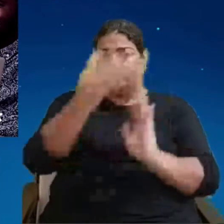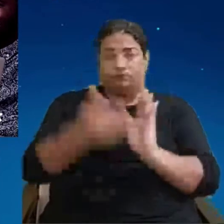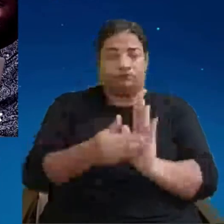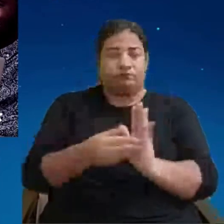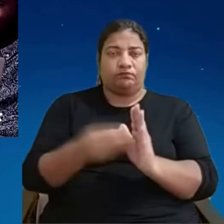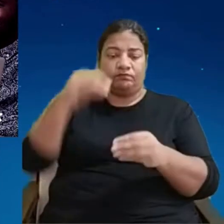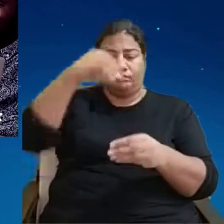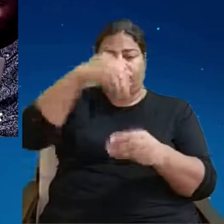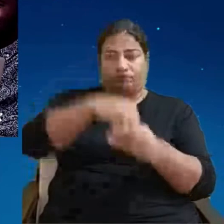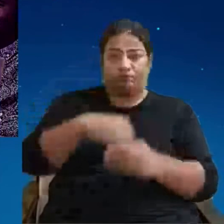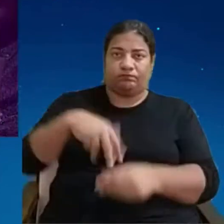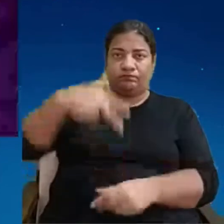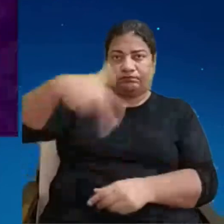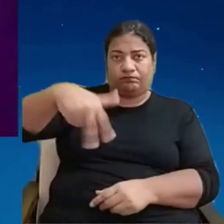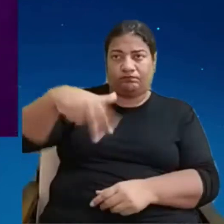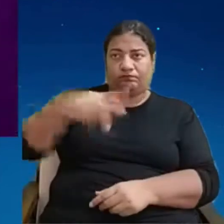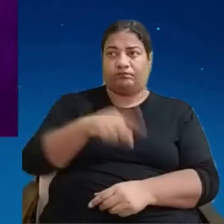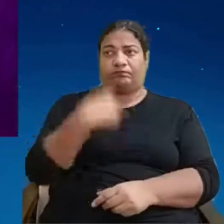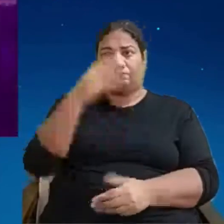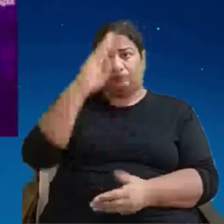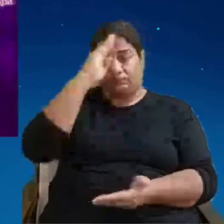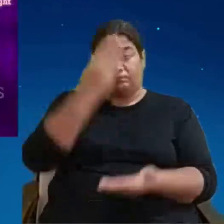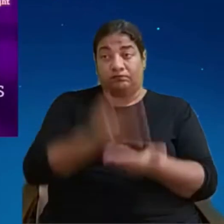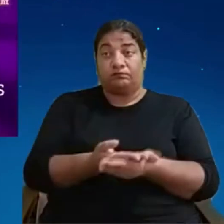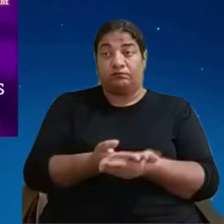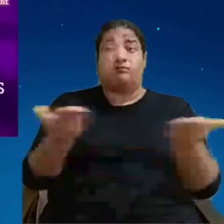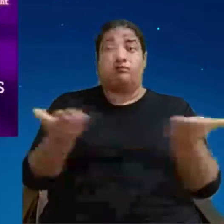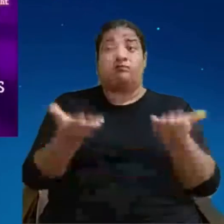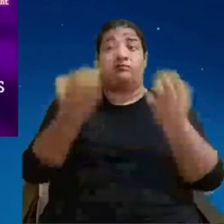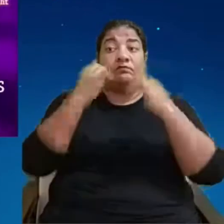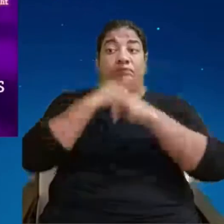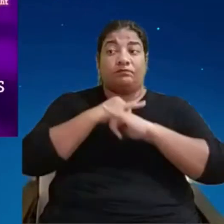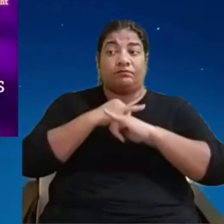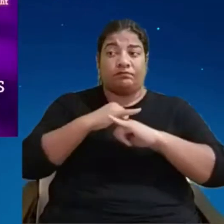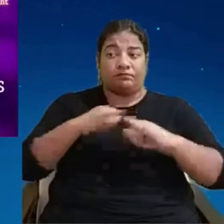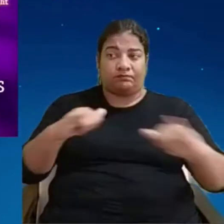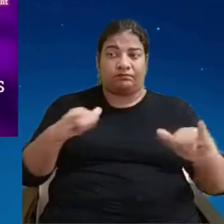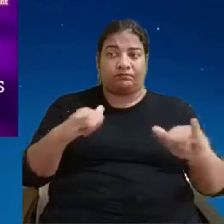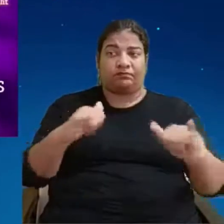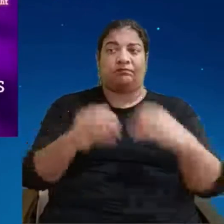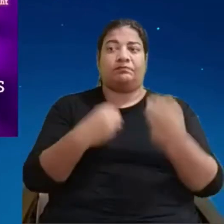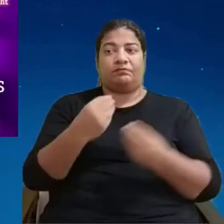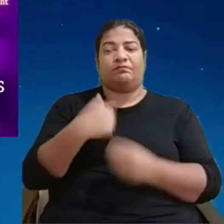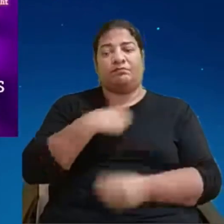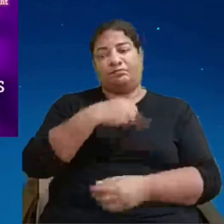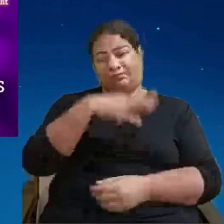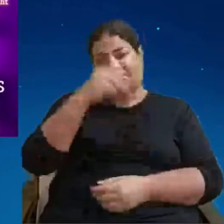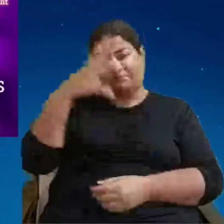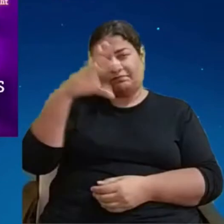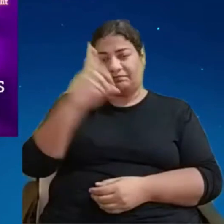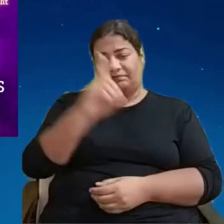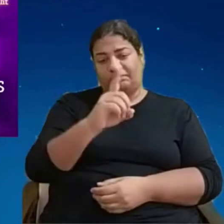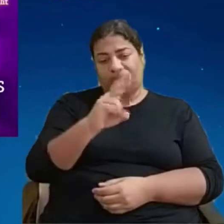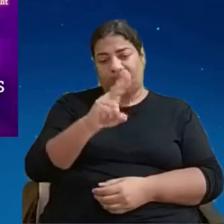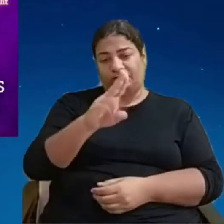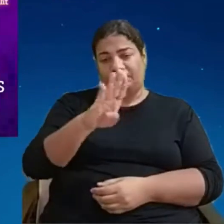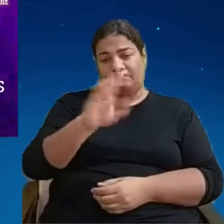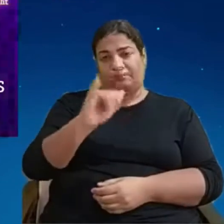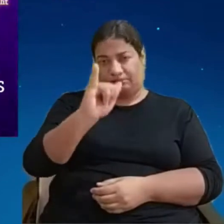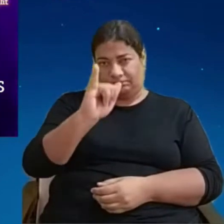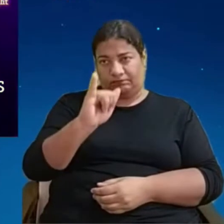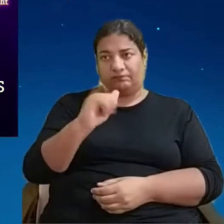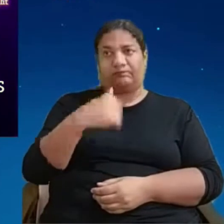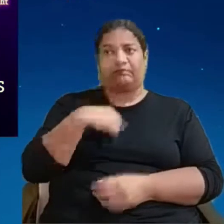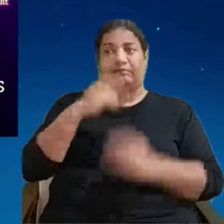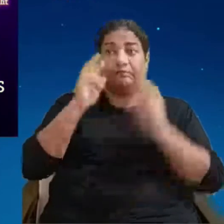e aqui eu deixo uma mensagem inspirada na minha viagem em Dubai quando eu estava chegando nesse Dubai Frame esse é o Sheik